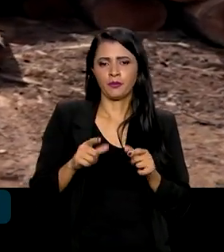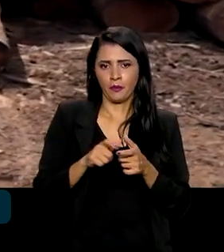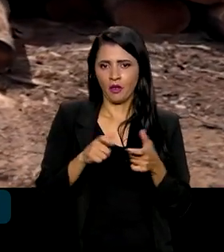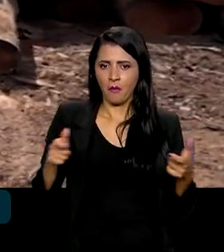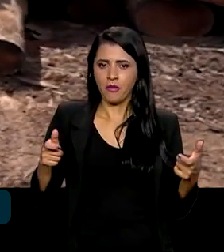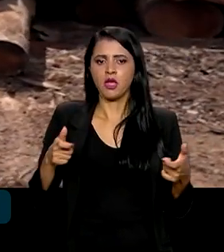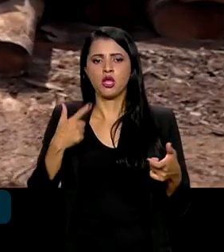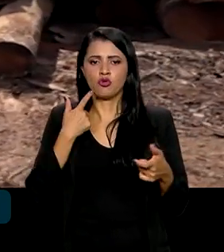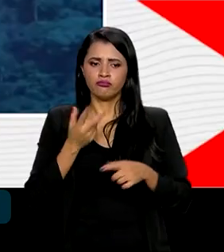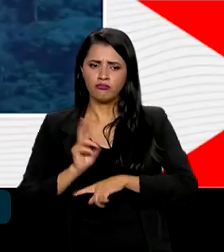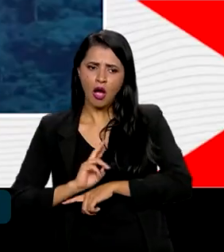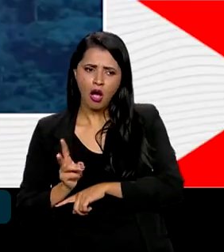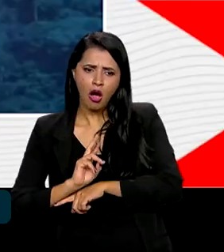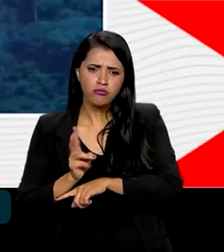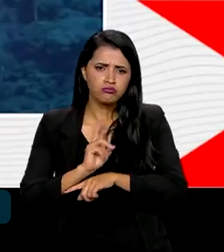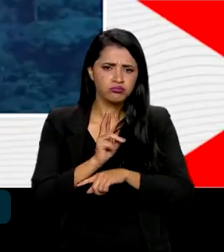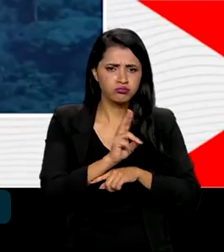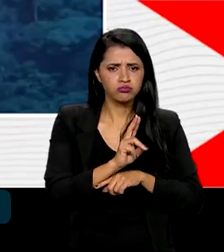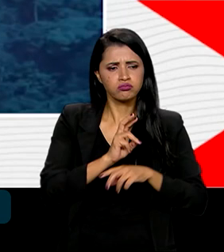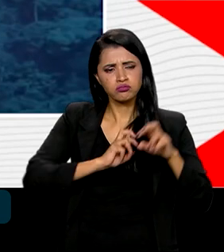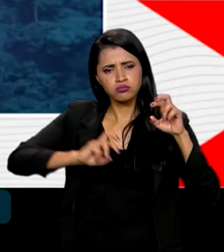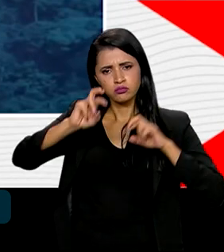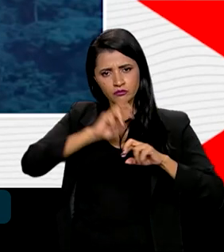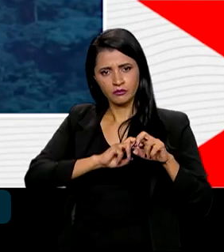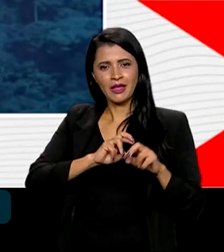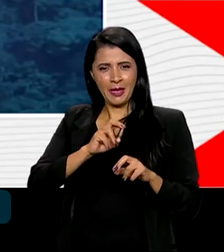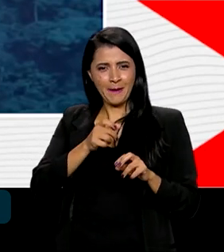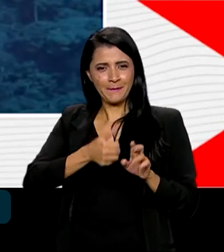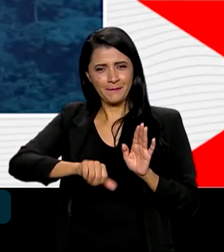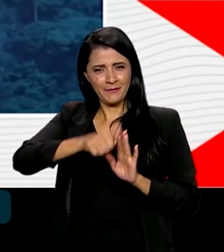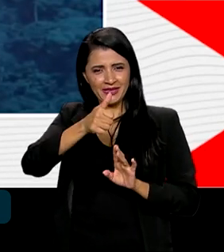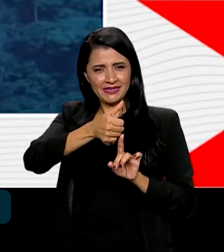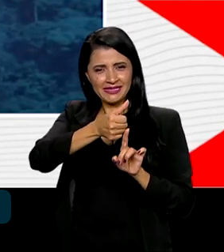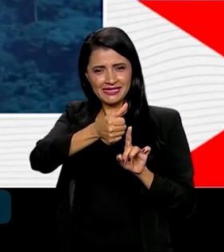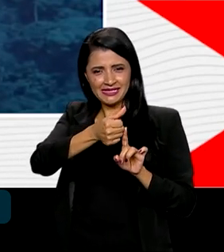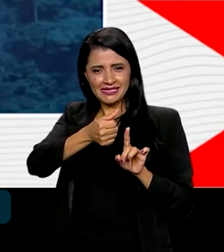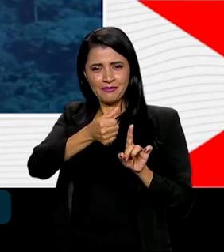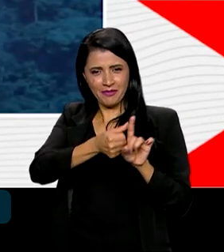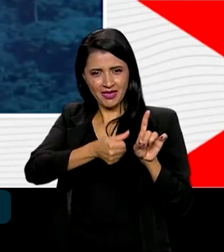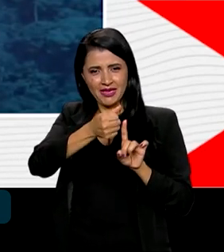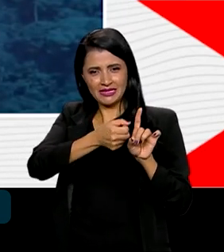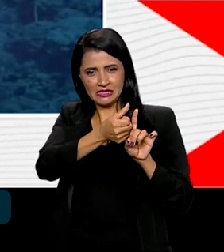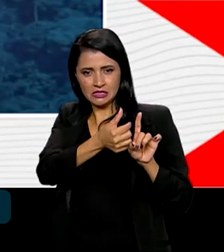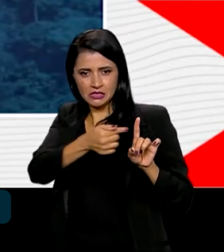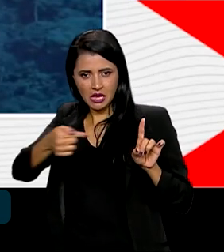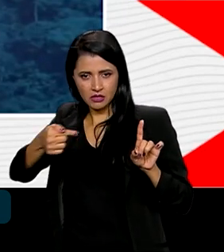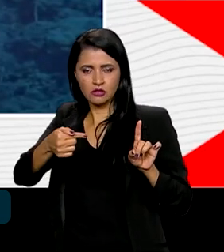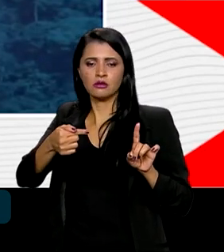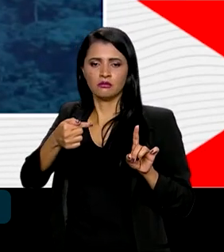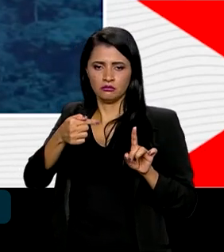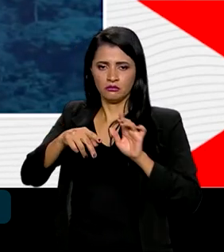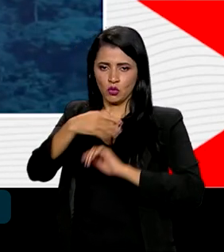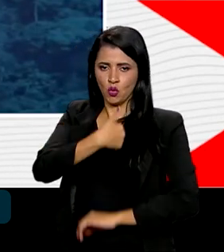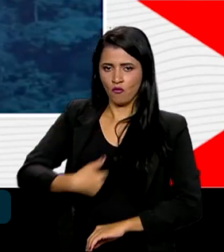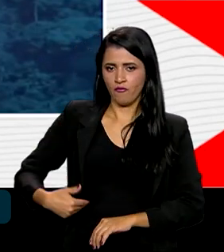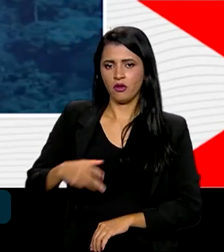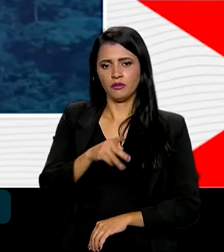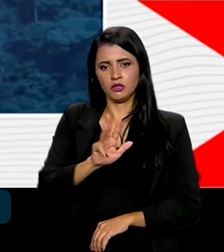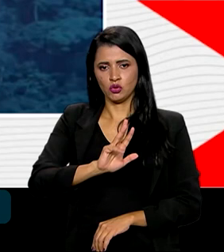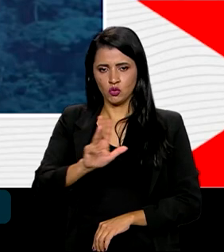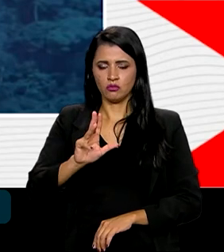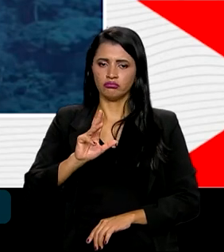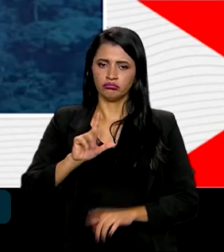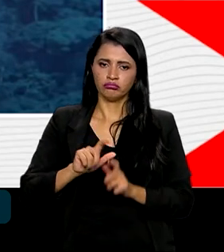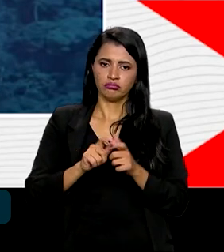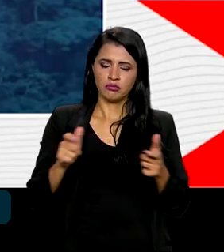operações de fiscalização. Nesses primeiros sete meses do governo do presidente Lula, nós aumentamos a capacidade